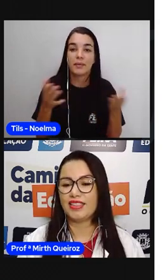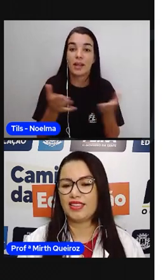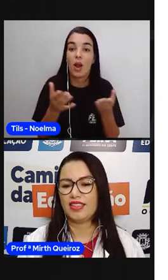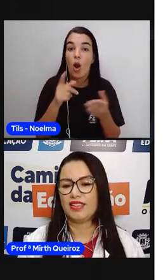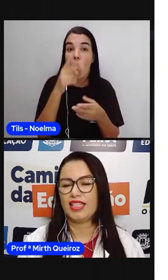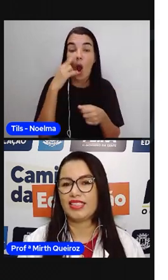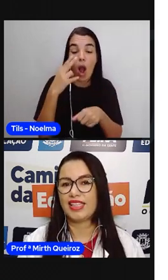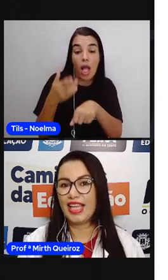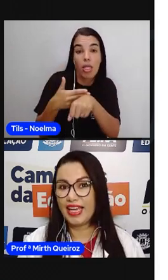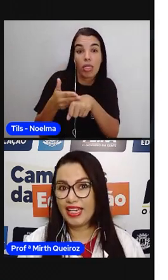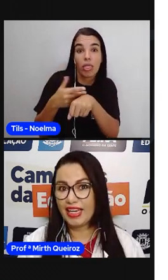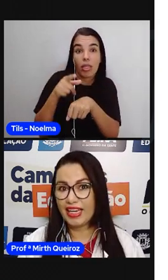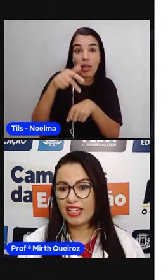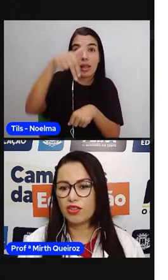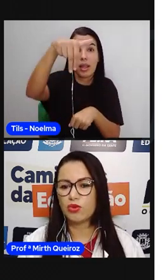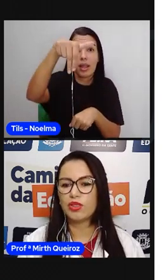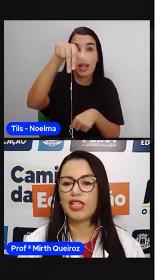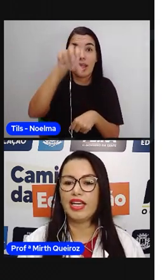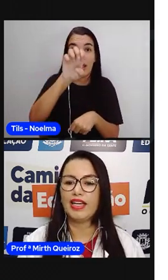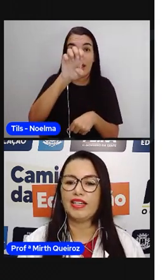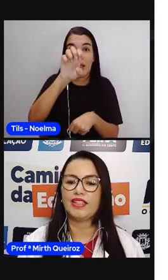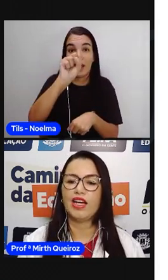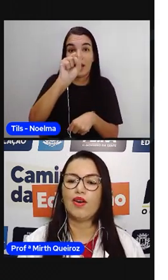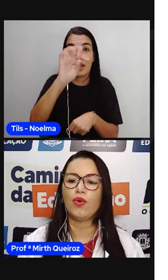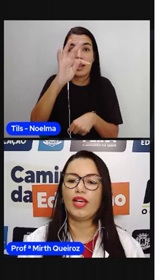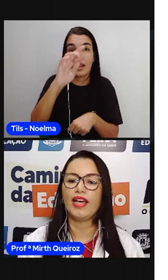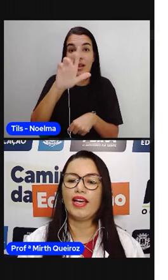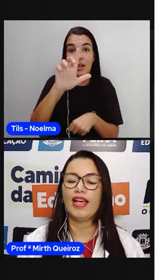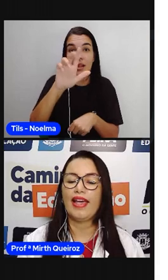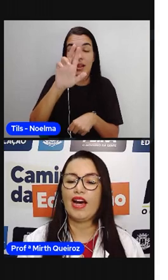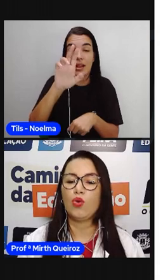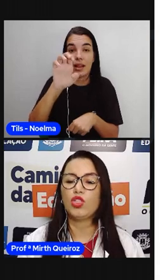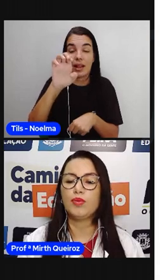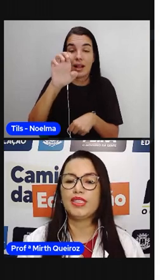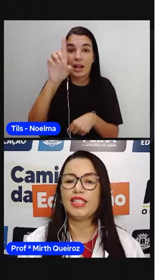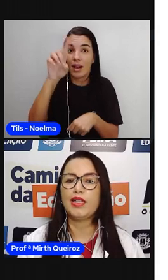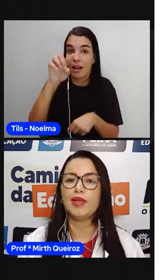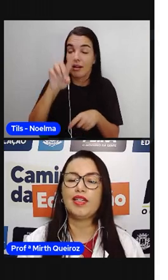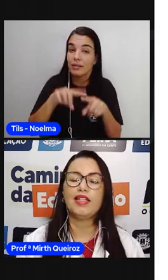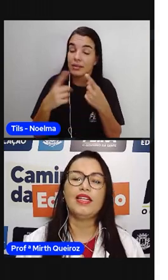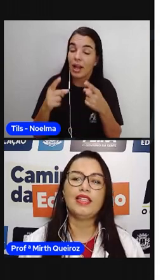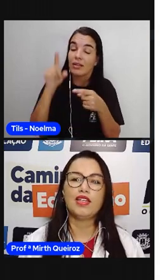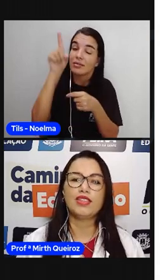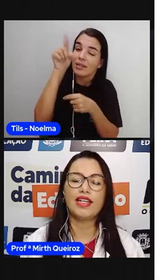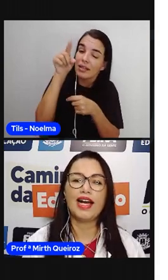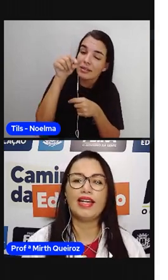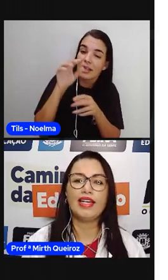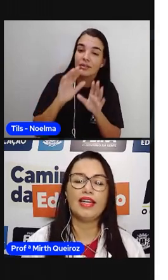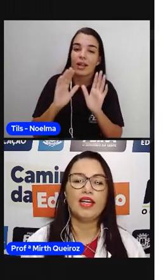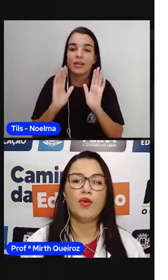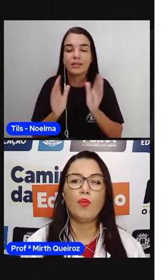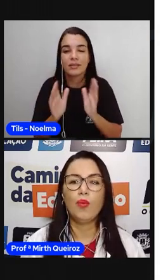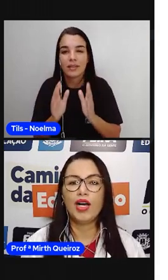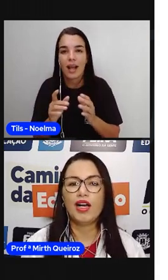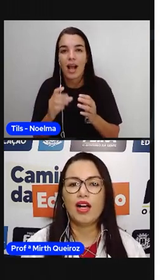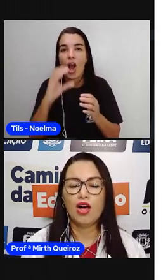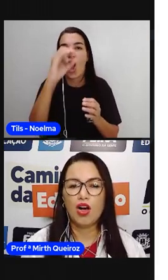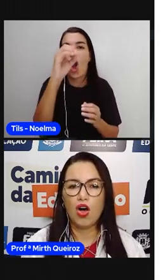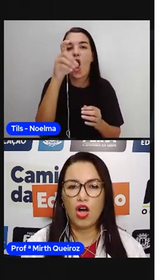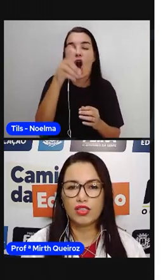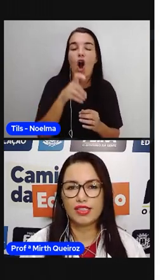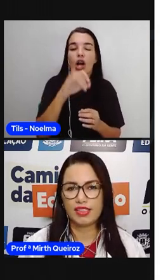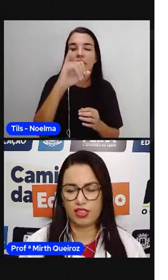Nestlé. Nestlé. O Tlé. Então, é o quê? É a última sílaba. Então, será aí uma